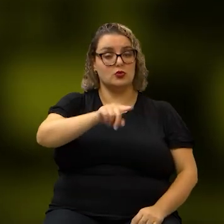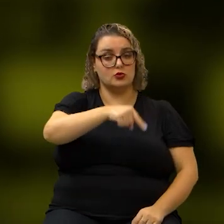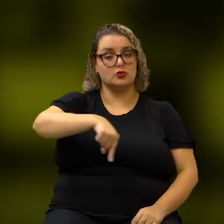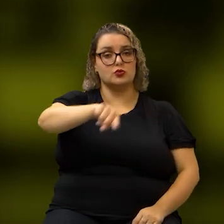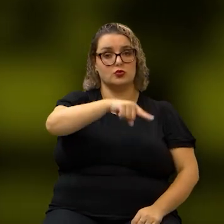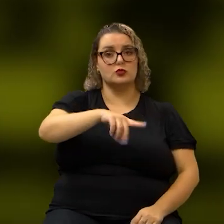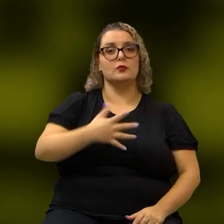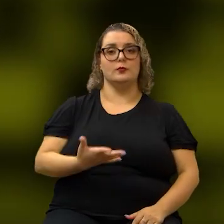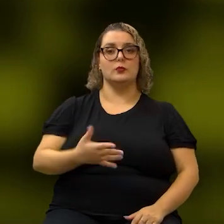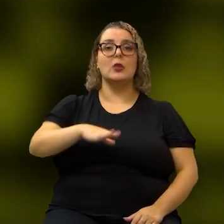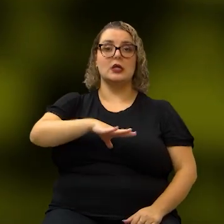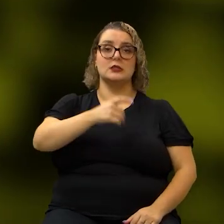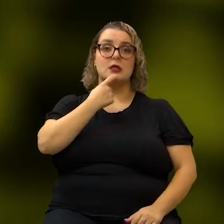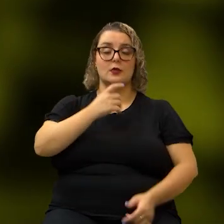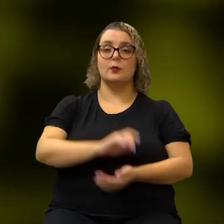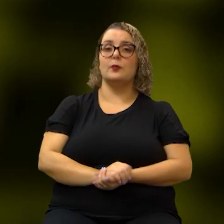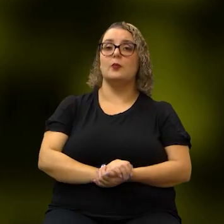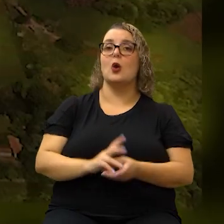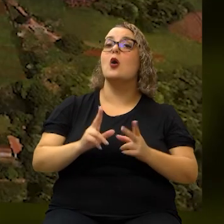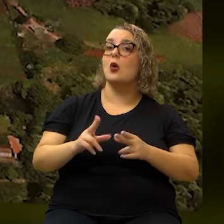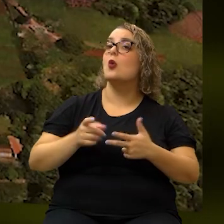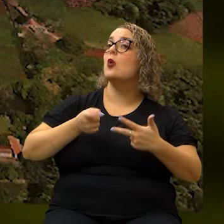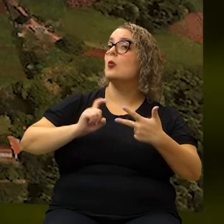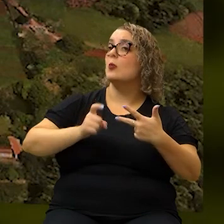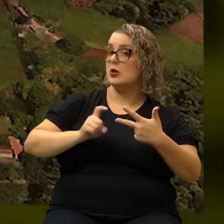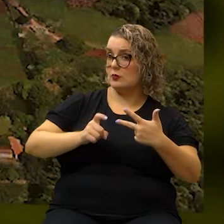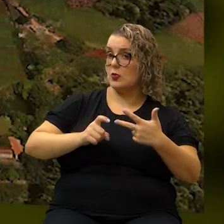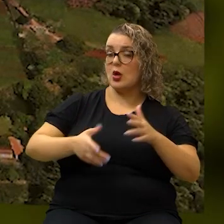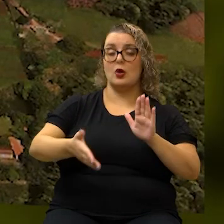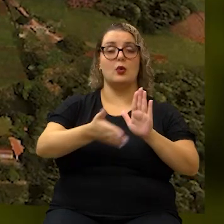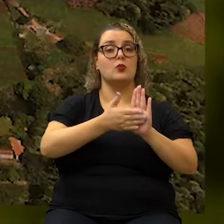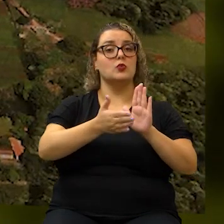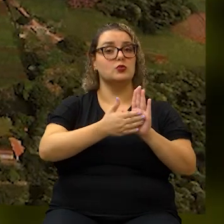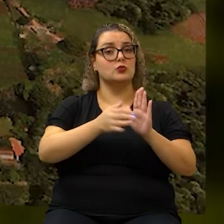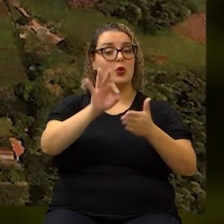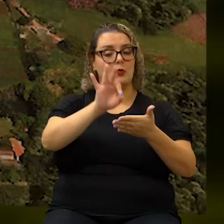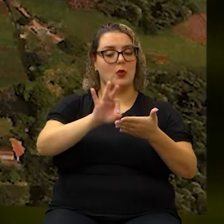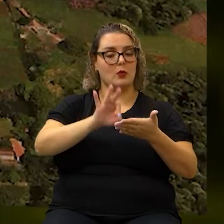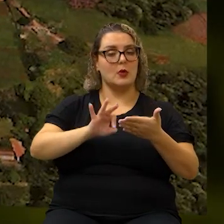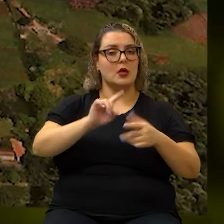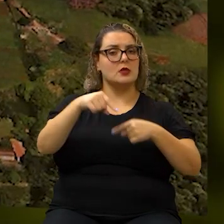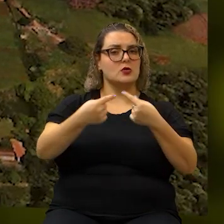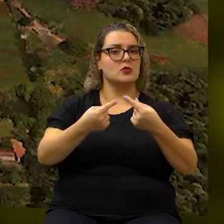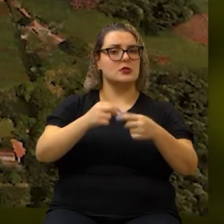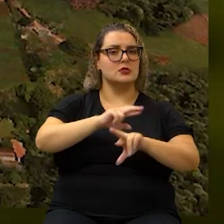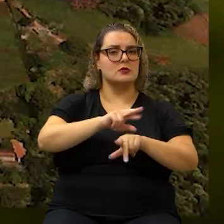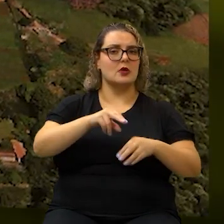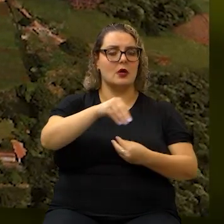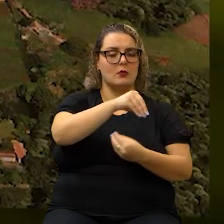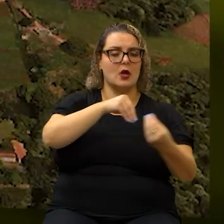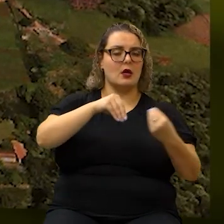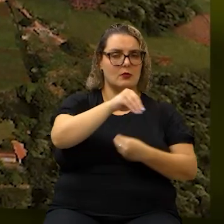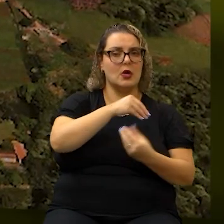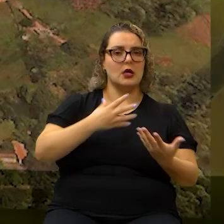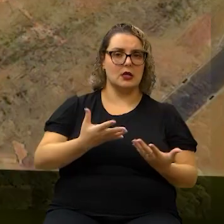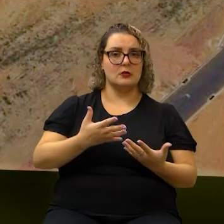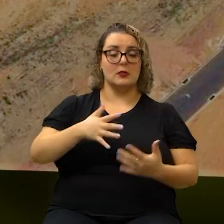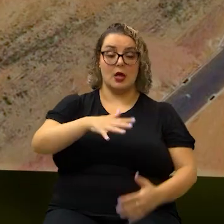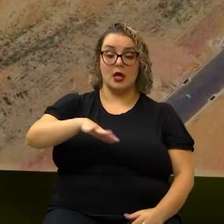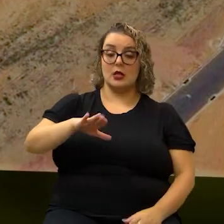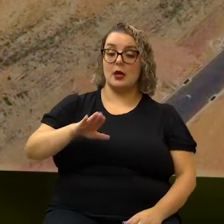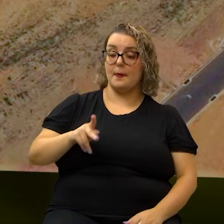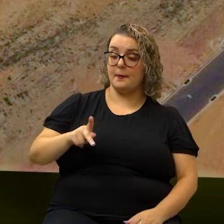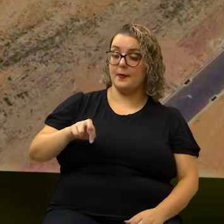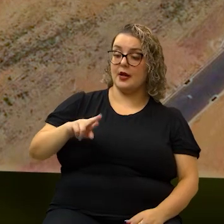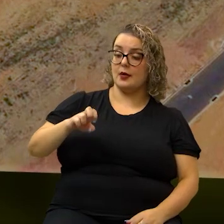do solo no município de Campinas. De acordo com o Executivo, a proposta corrige, dentre outras coisas, a definição